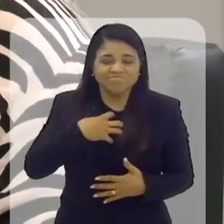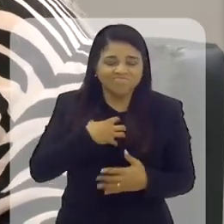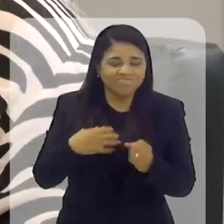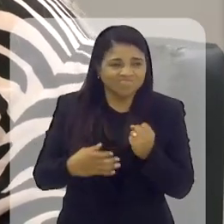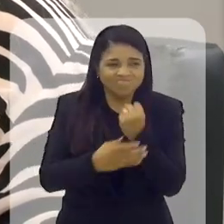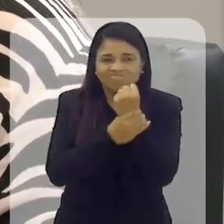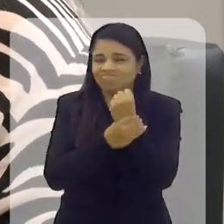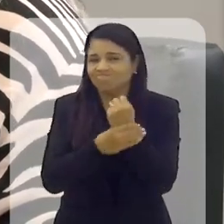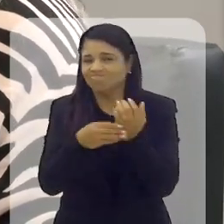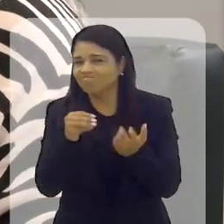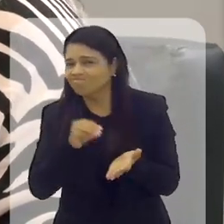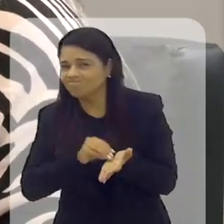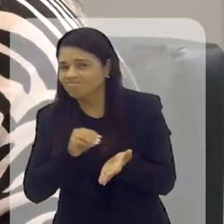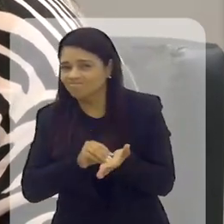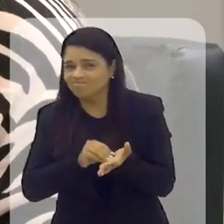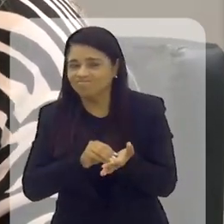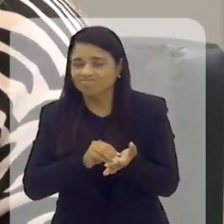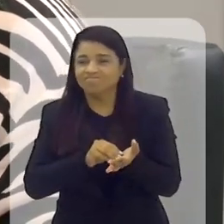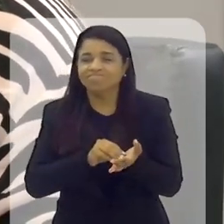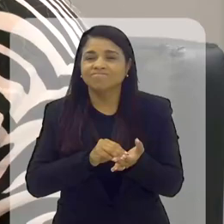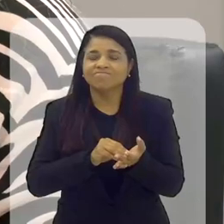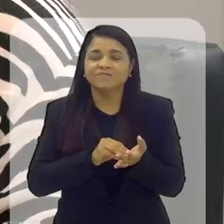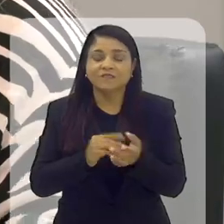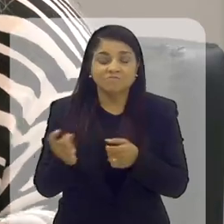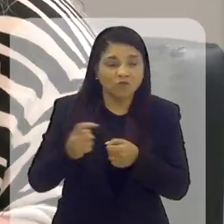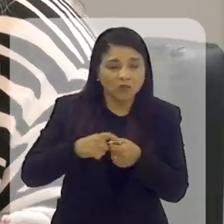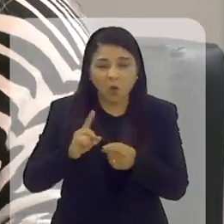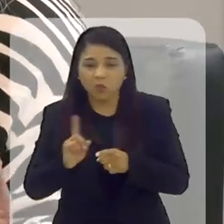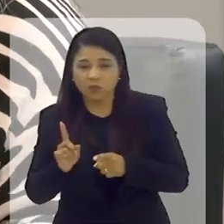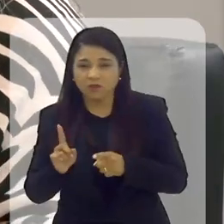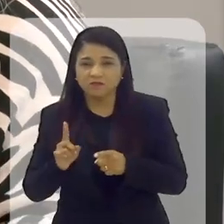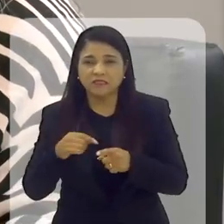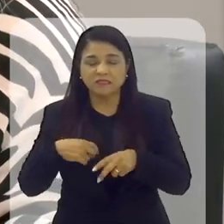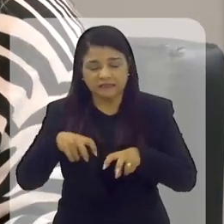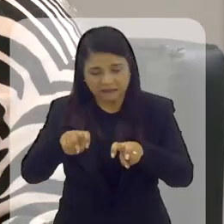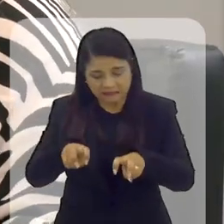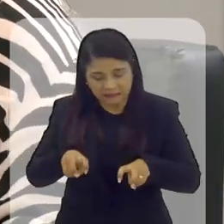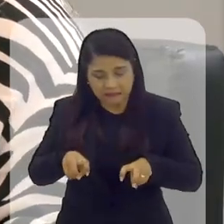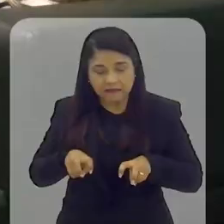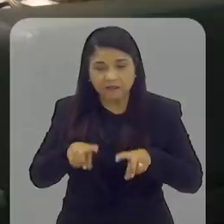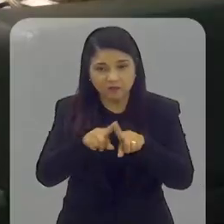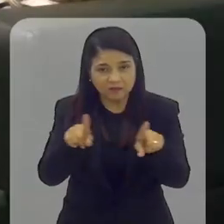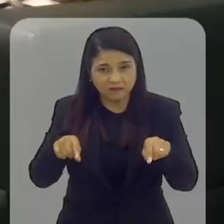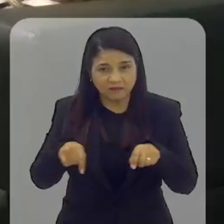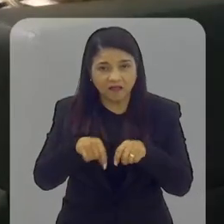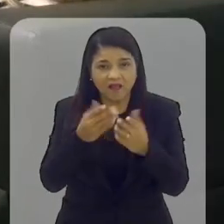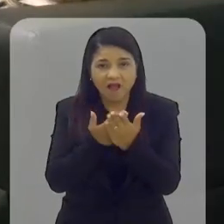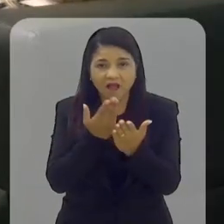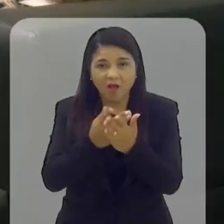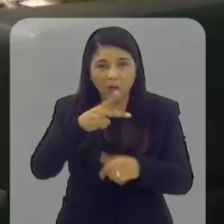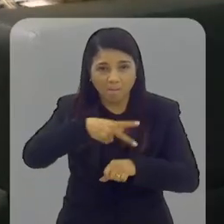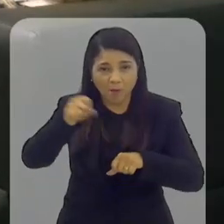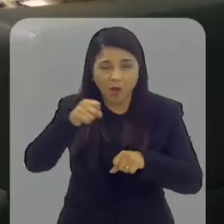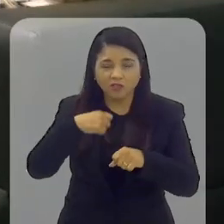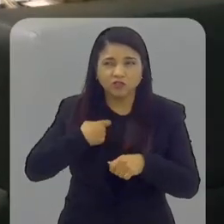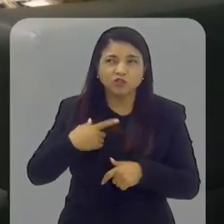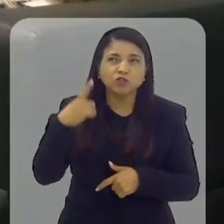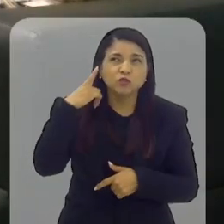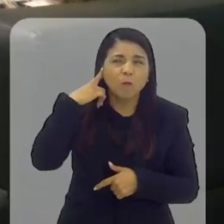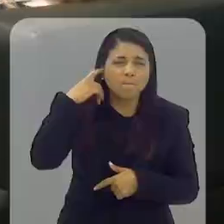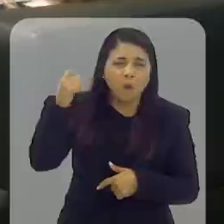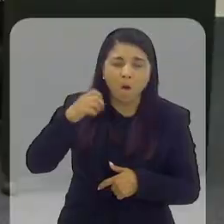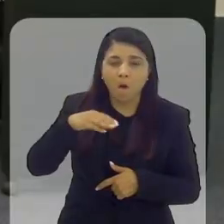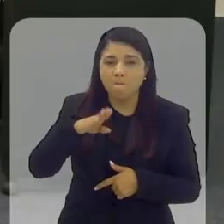insegurança, se a gente poderia ou não voltar. por muitas vezes, nós estávamos sentados na aula da pós-graduação, e escutávamos as